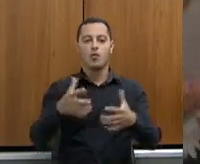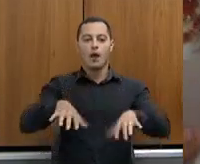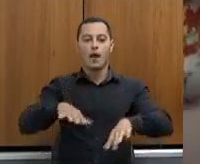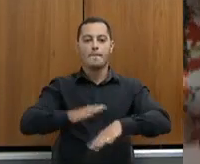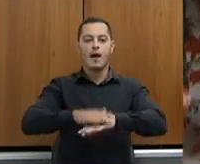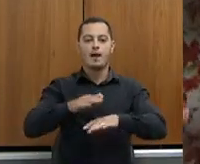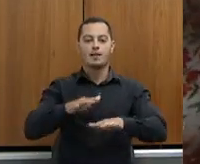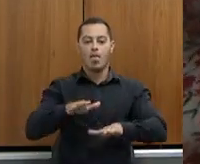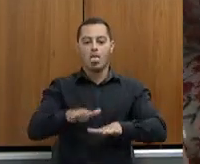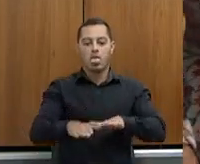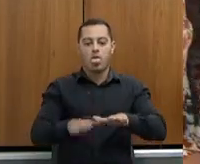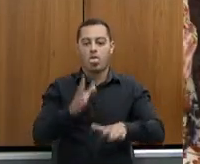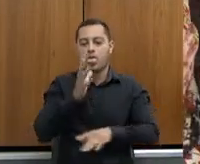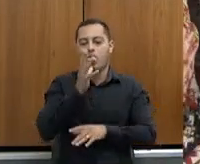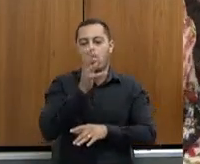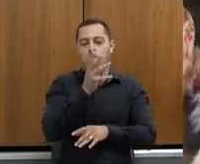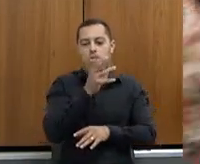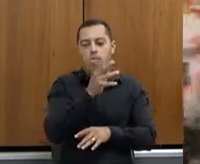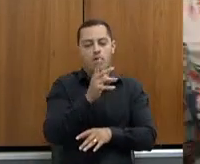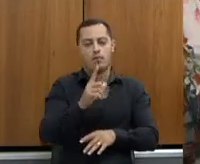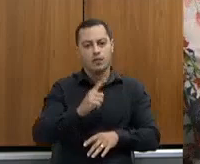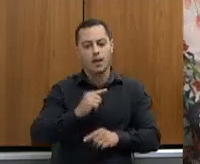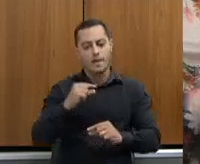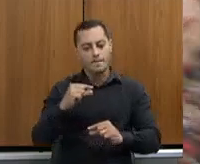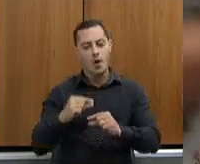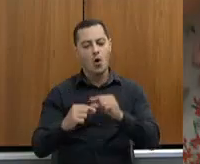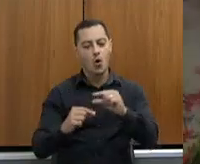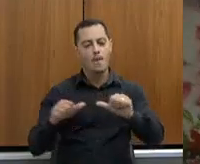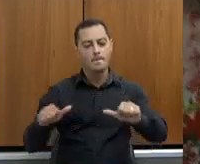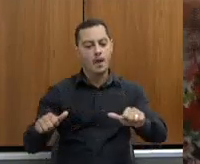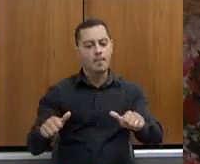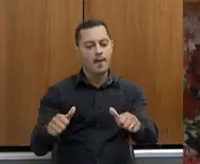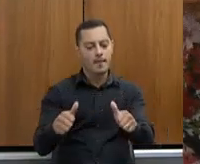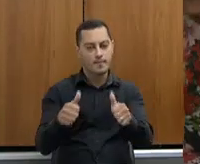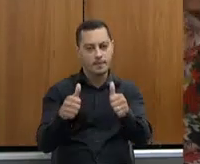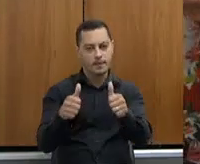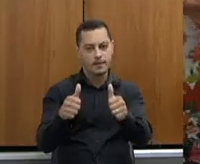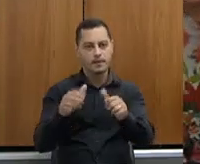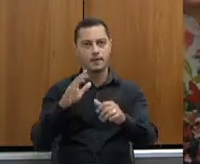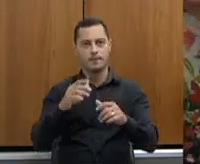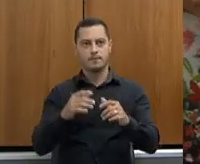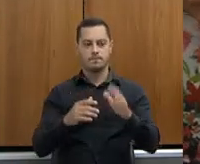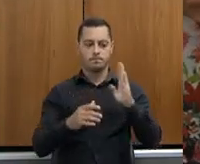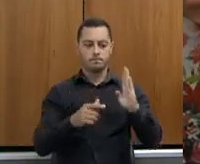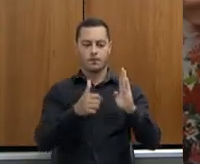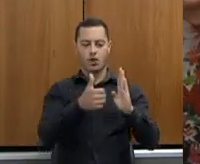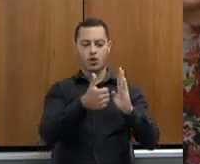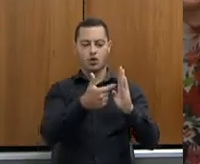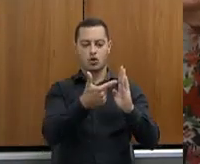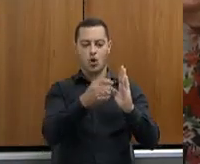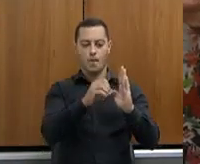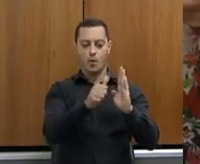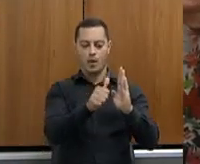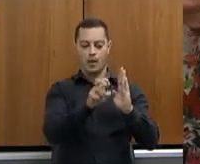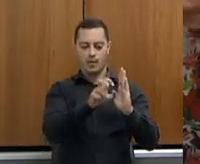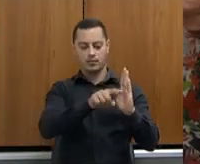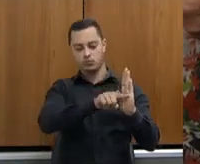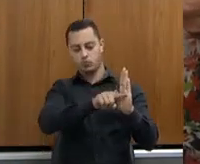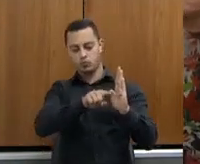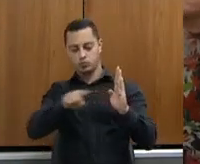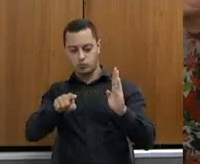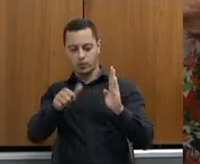devagarzinho, mas não é a parte de tartaruga. Veja o senhor, nós tivemos de 2015 a 2018